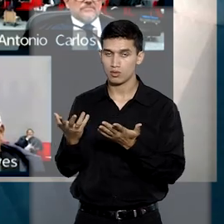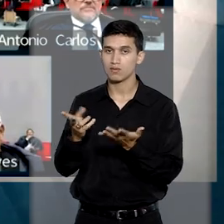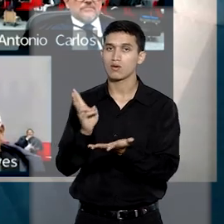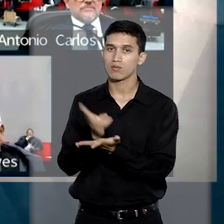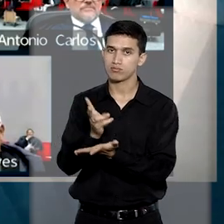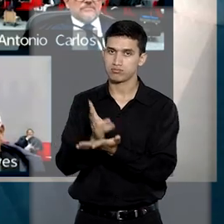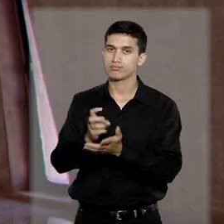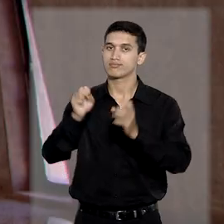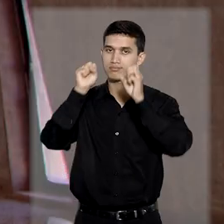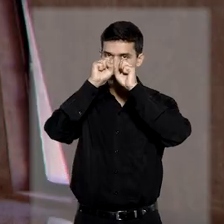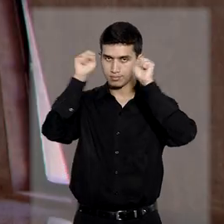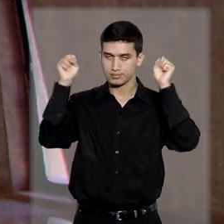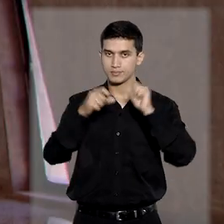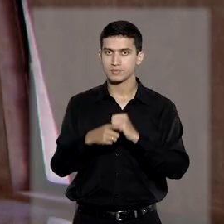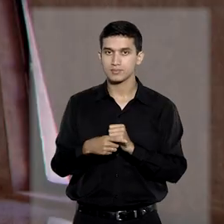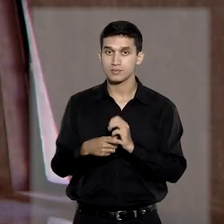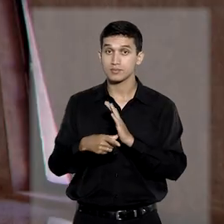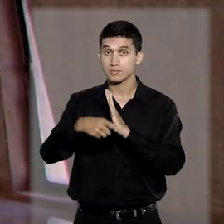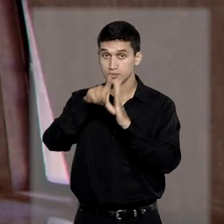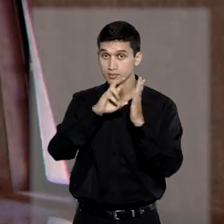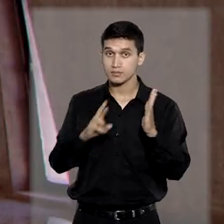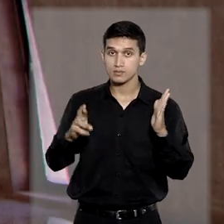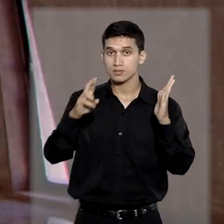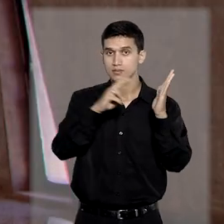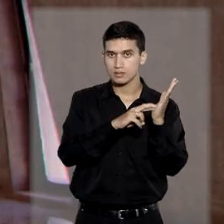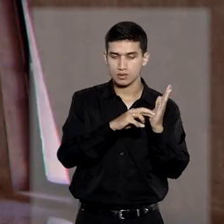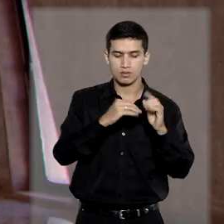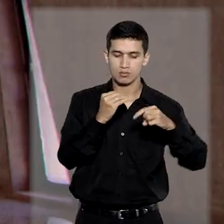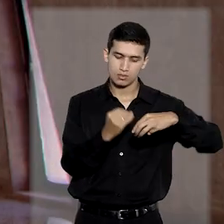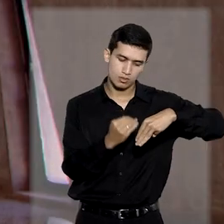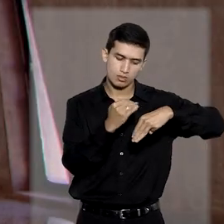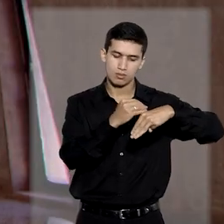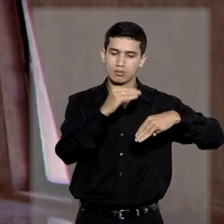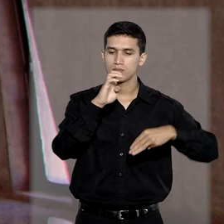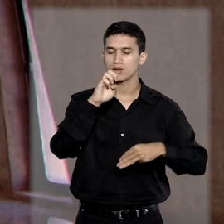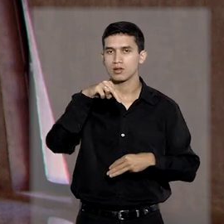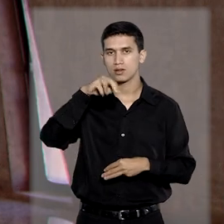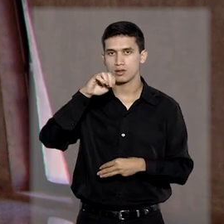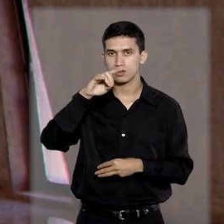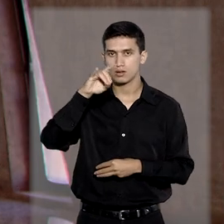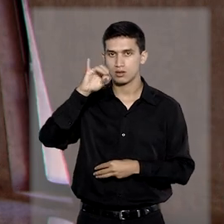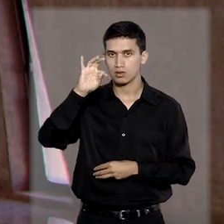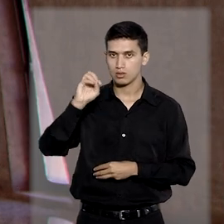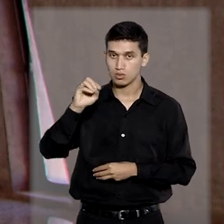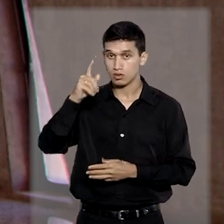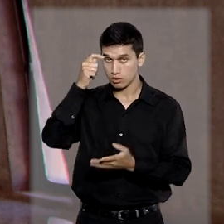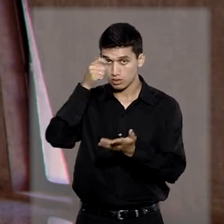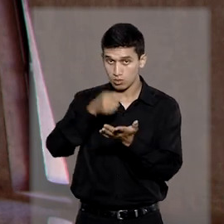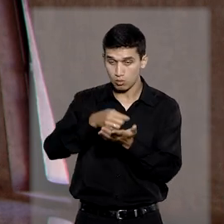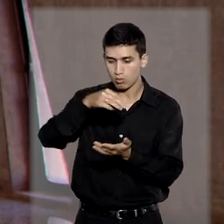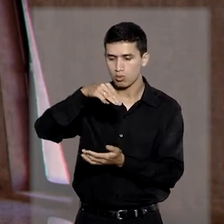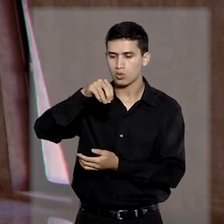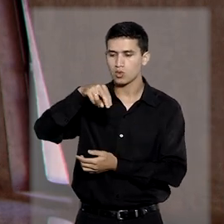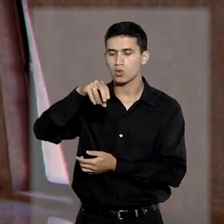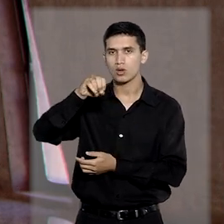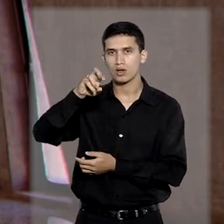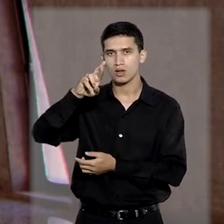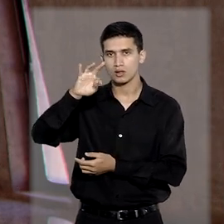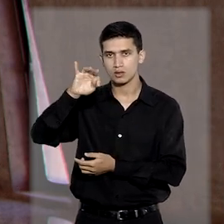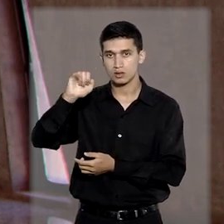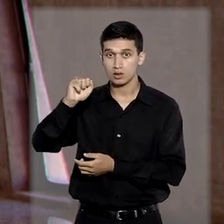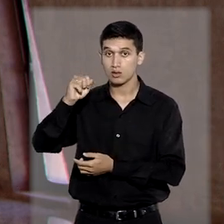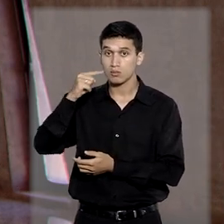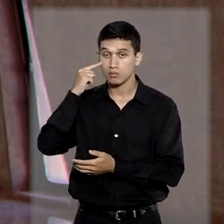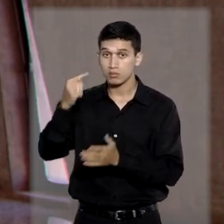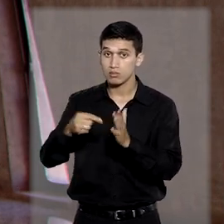continuará no tribunal. Anteriormente, relator da ação, ministro Benedito Gonçalves, em decisão monocrática, havia determinado a remessa